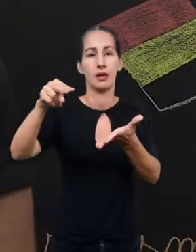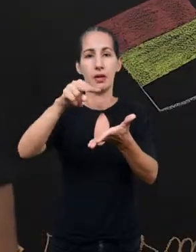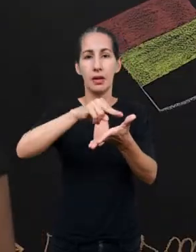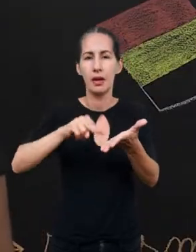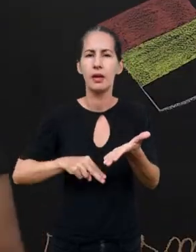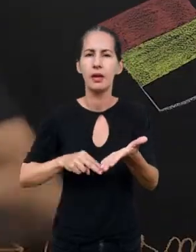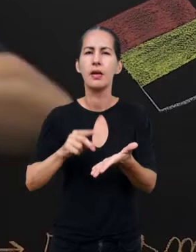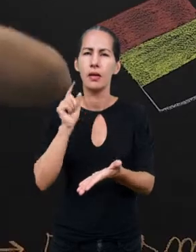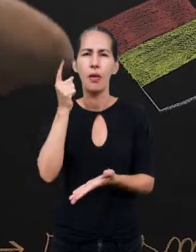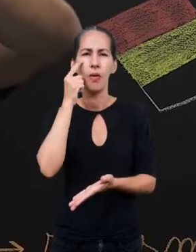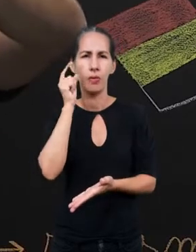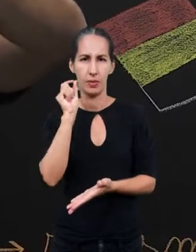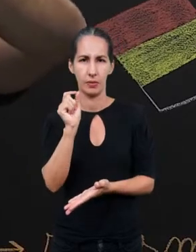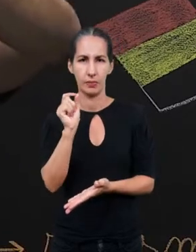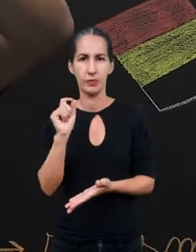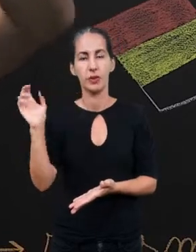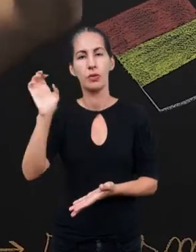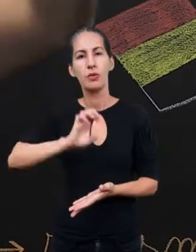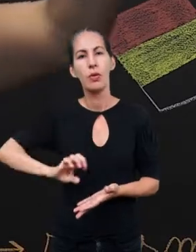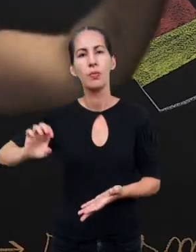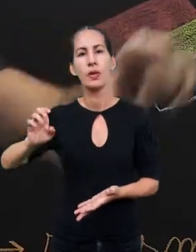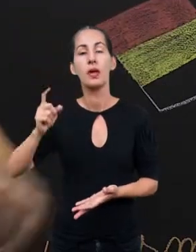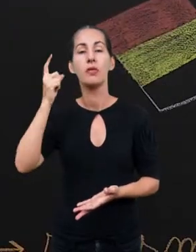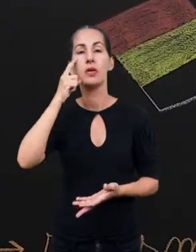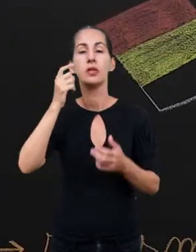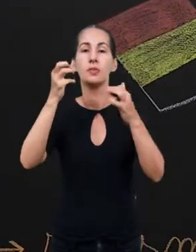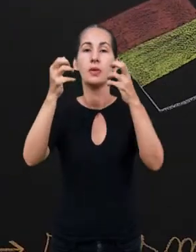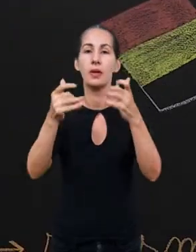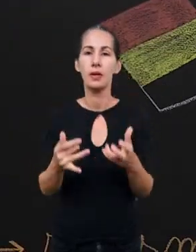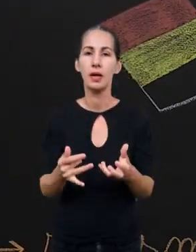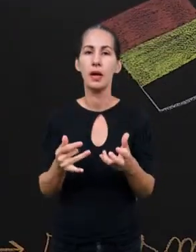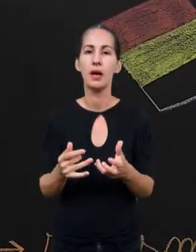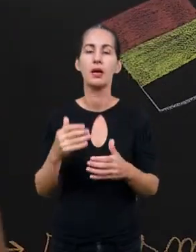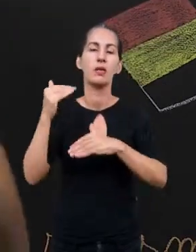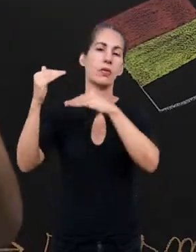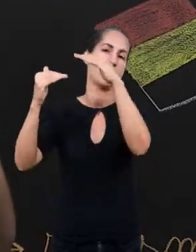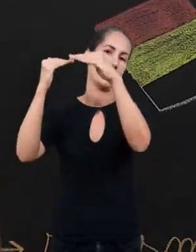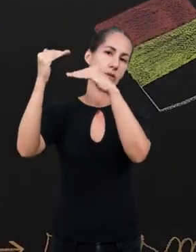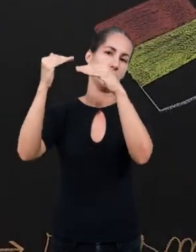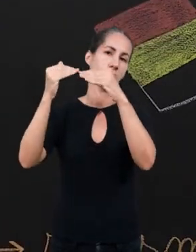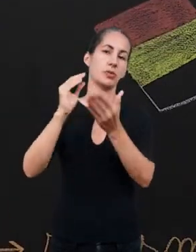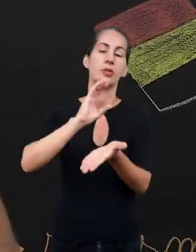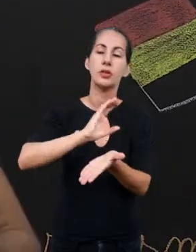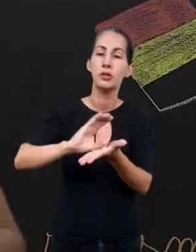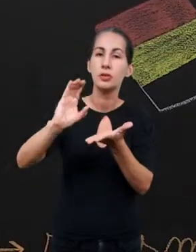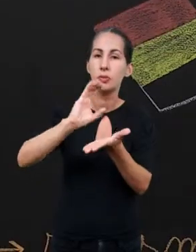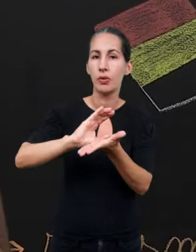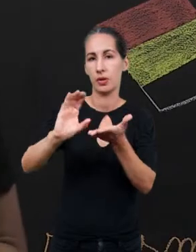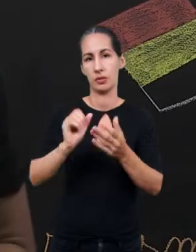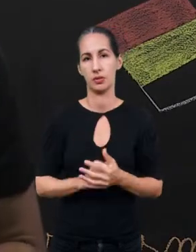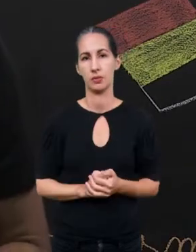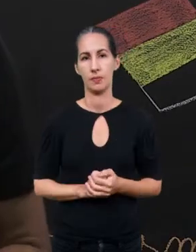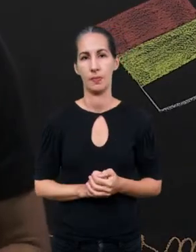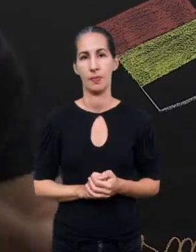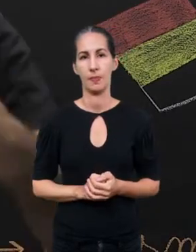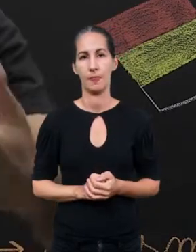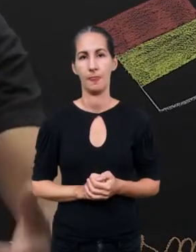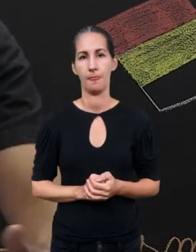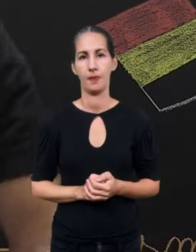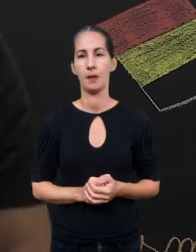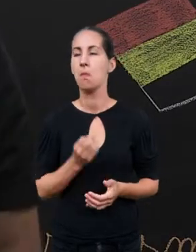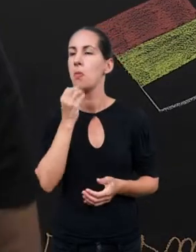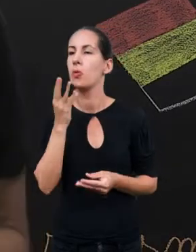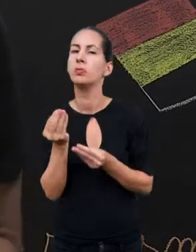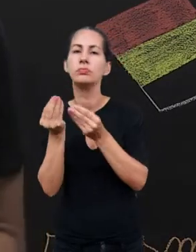Olha que interessante. Os europeus visam justificar o seu processo de exploração como uma